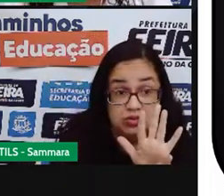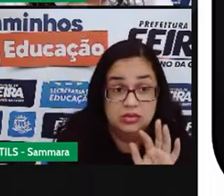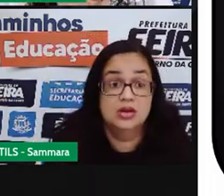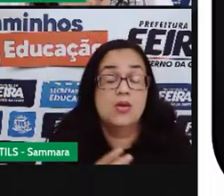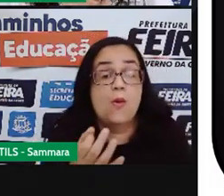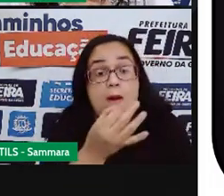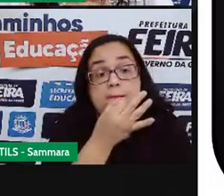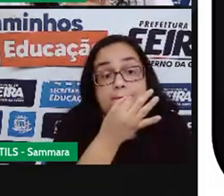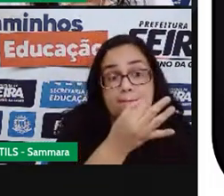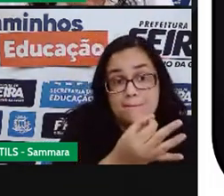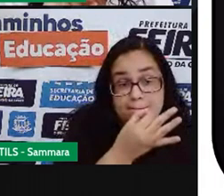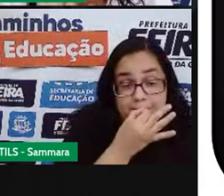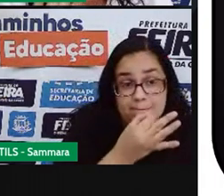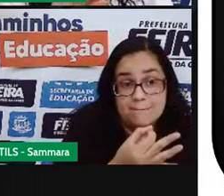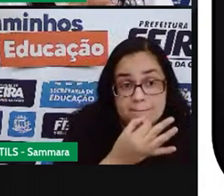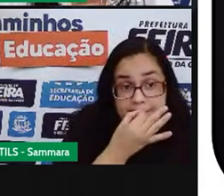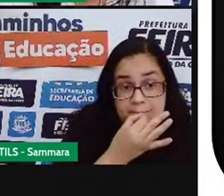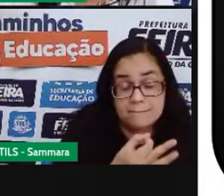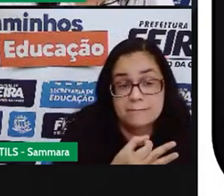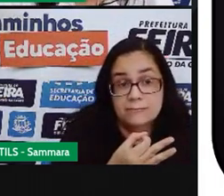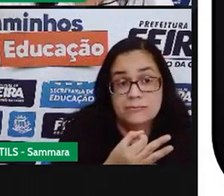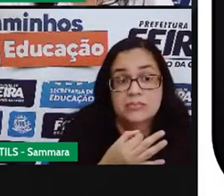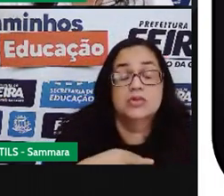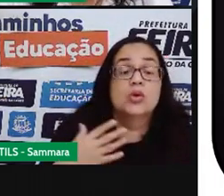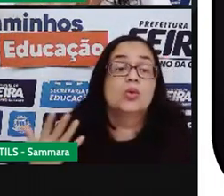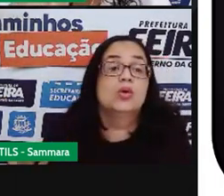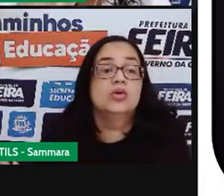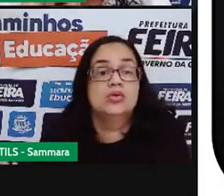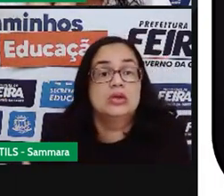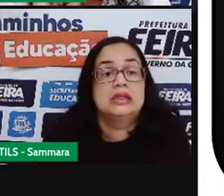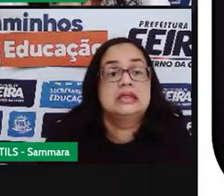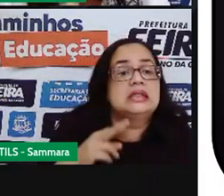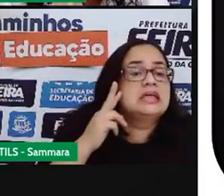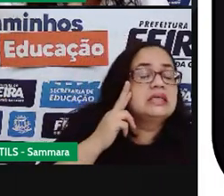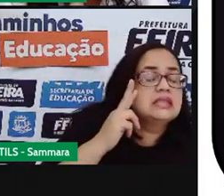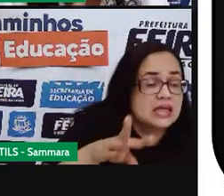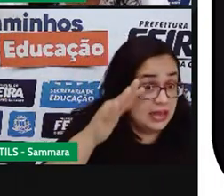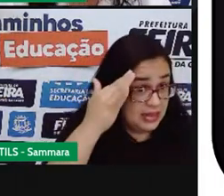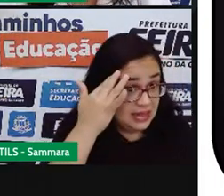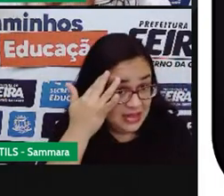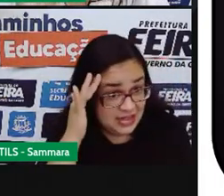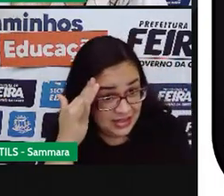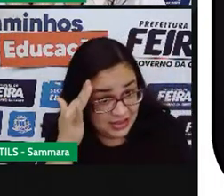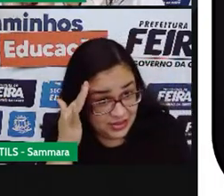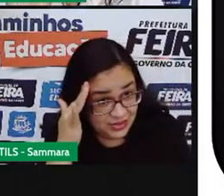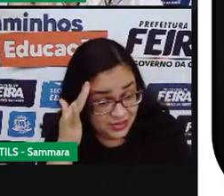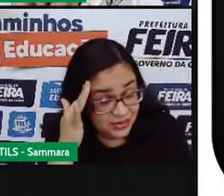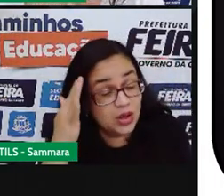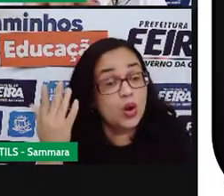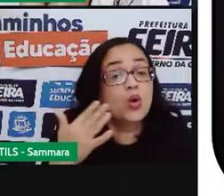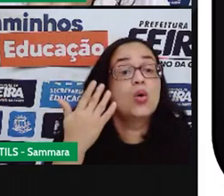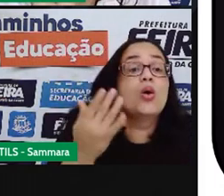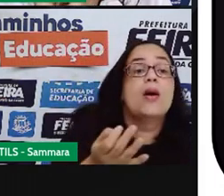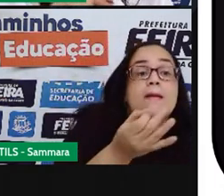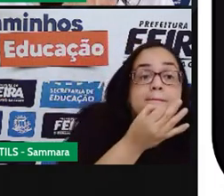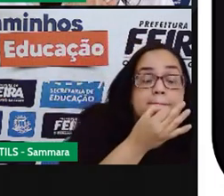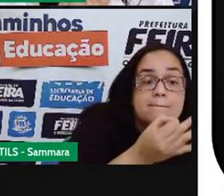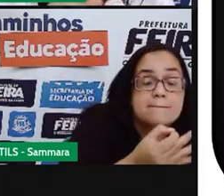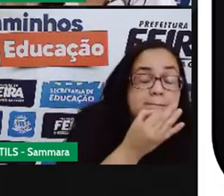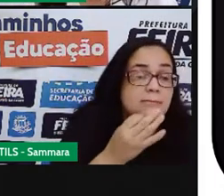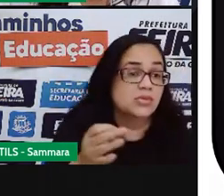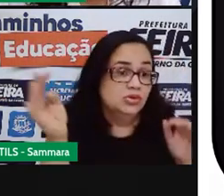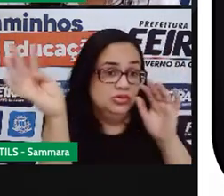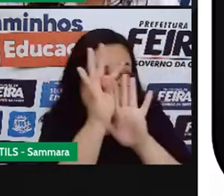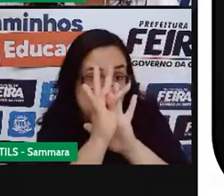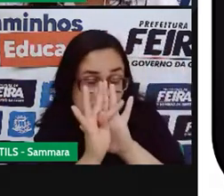um objetivo. Que objetivo é esse? Se você entendeu qual é o objetivo desse